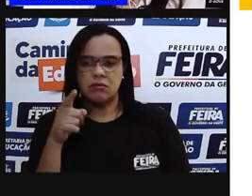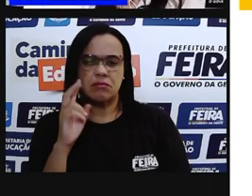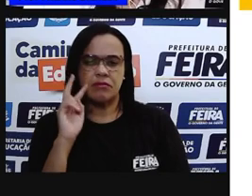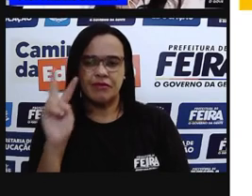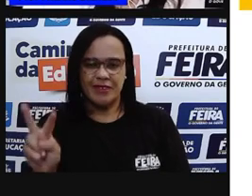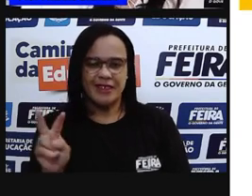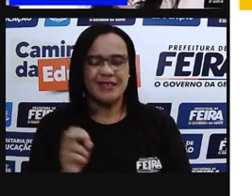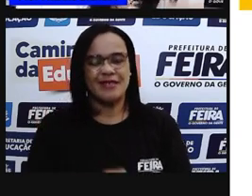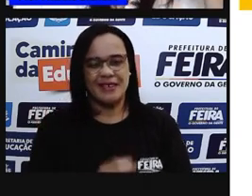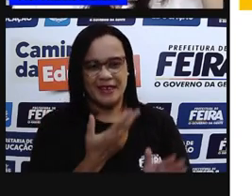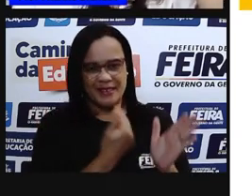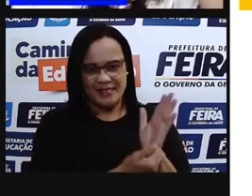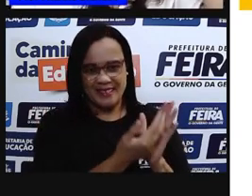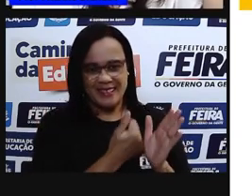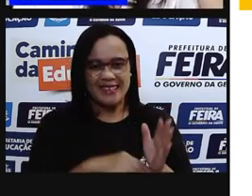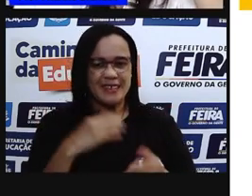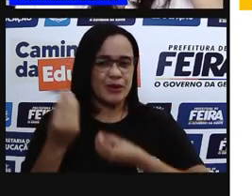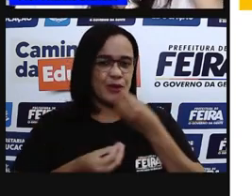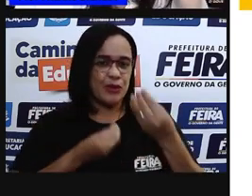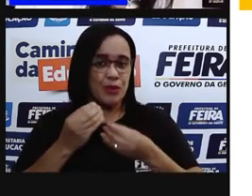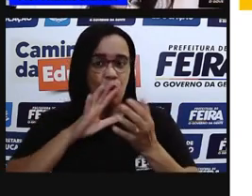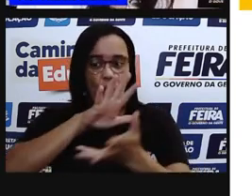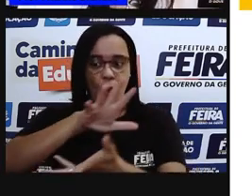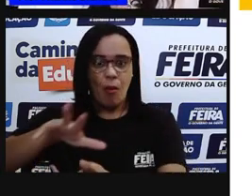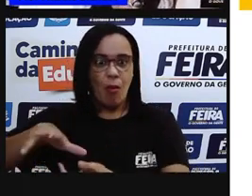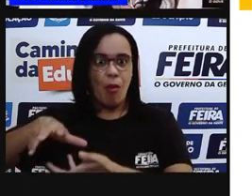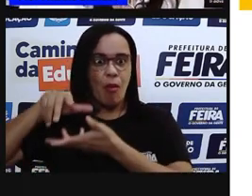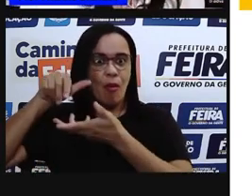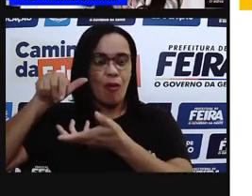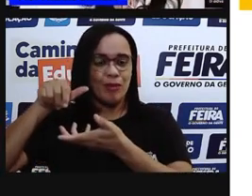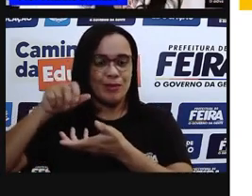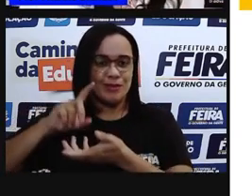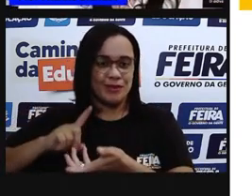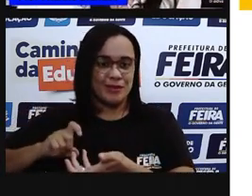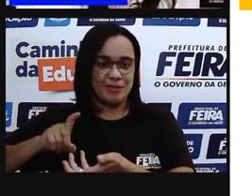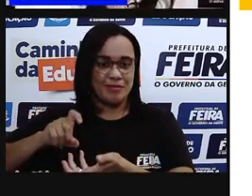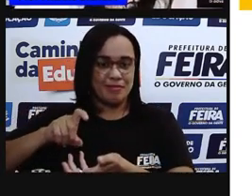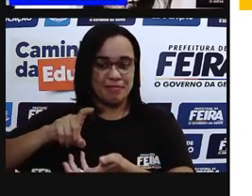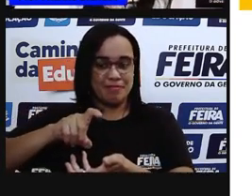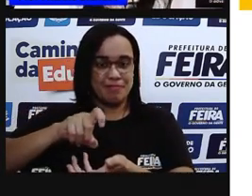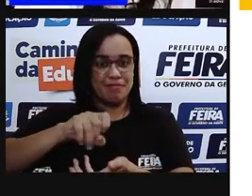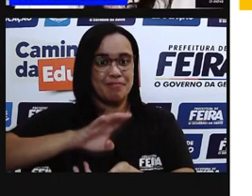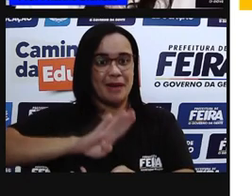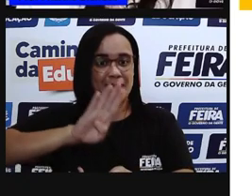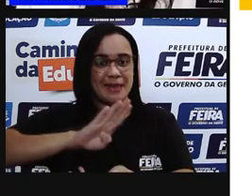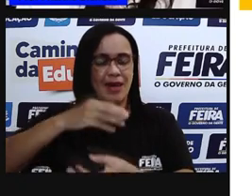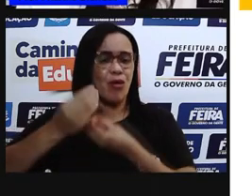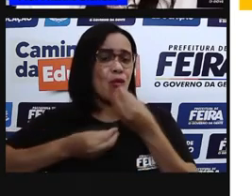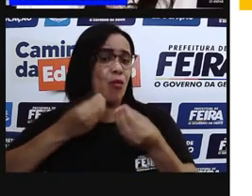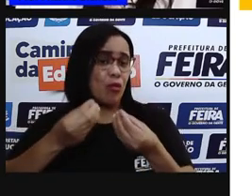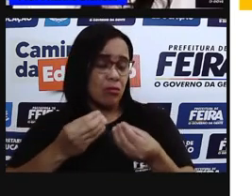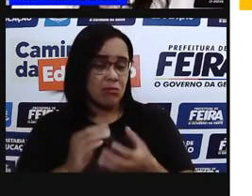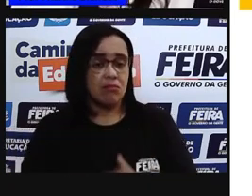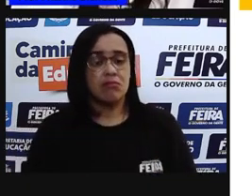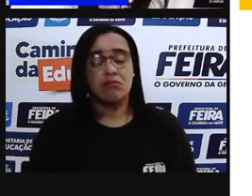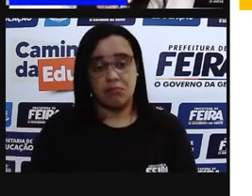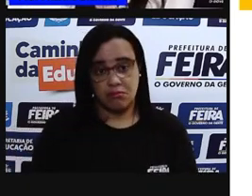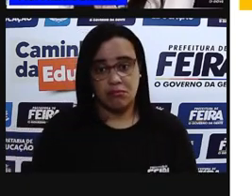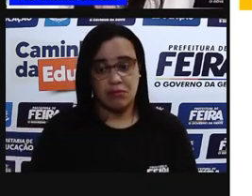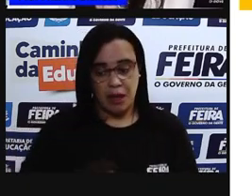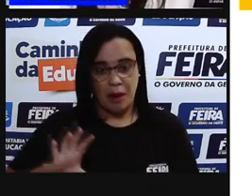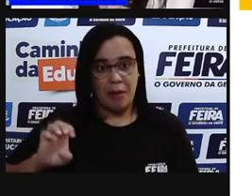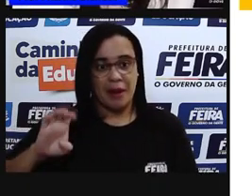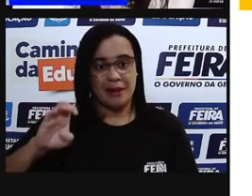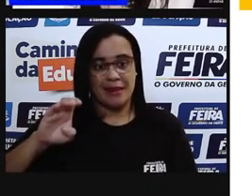das bactérias. Essa tirinha de Gnick Nausea, do Fernando Gonzale. E ela diz o seguinte,